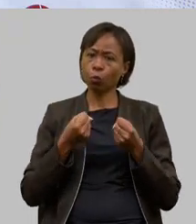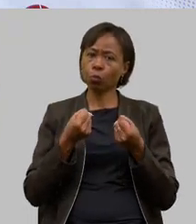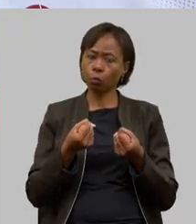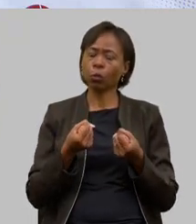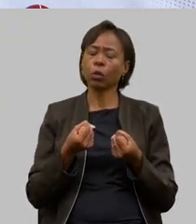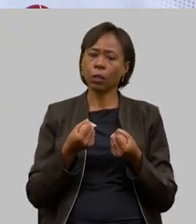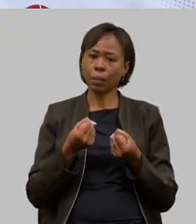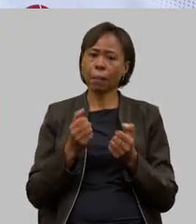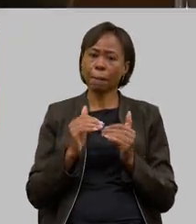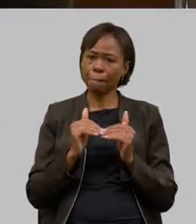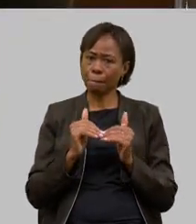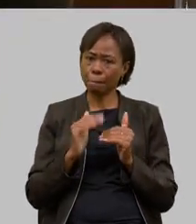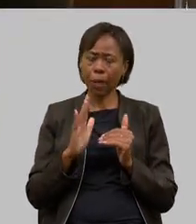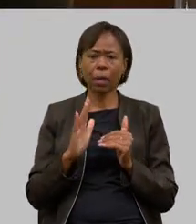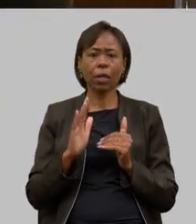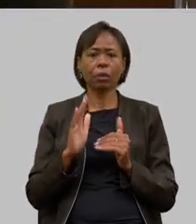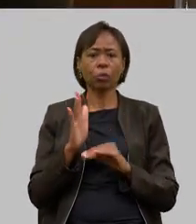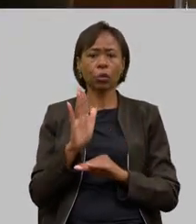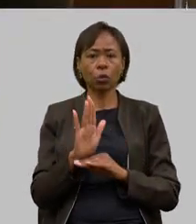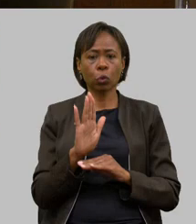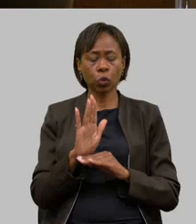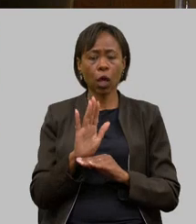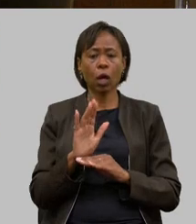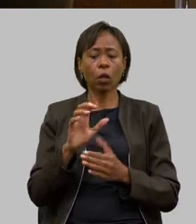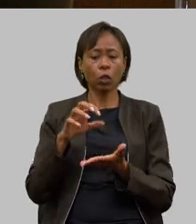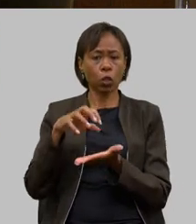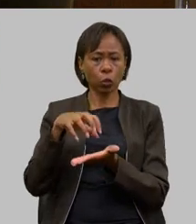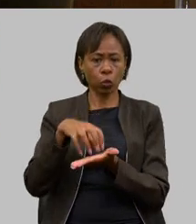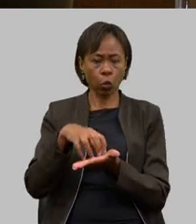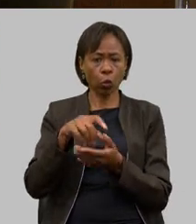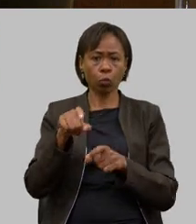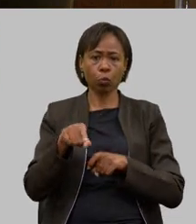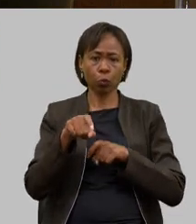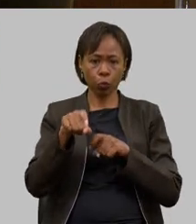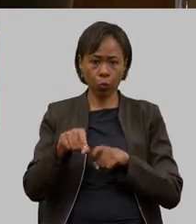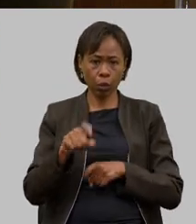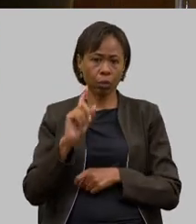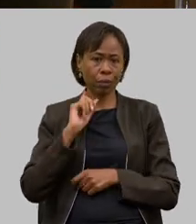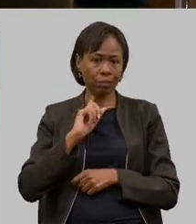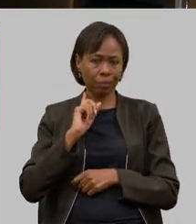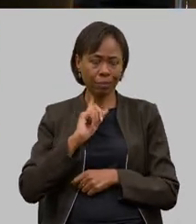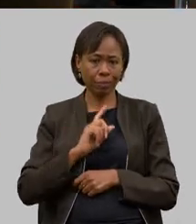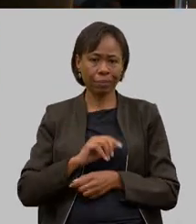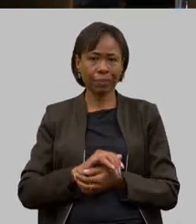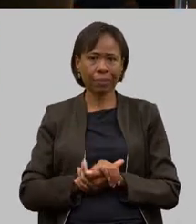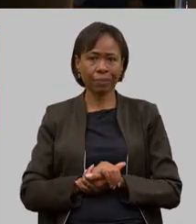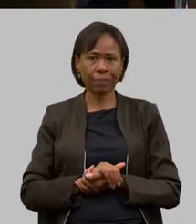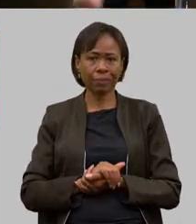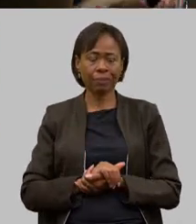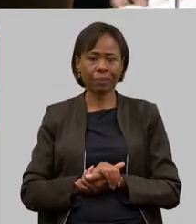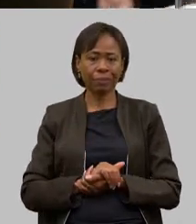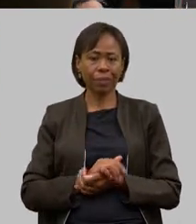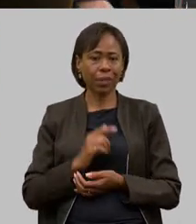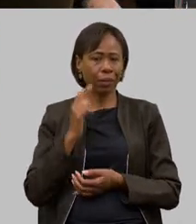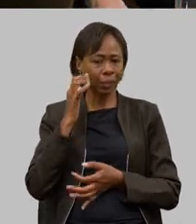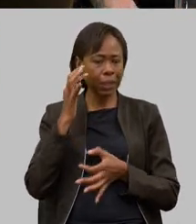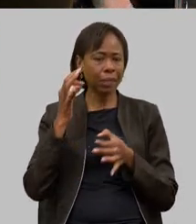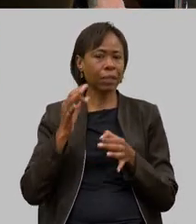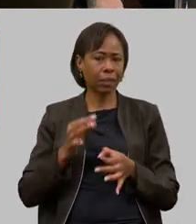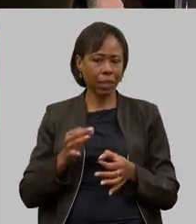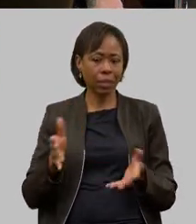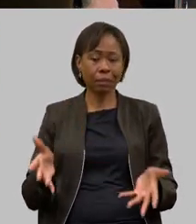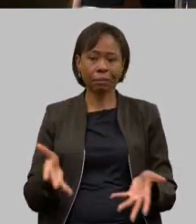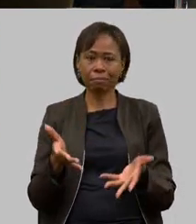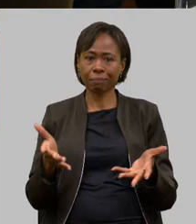ajudar o setor no estado de Minas Gerais vamos com certeza incentivar os